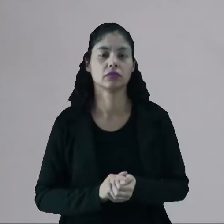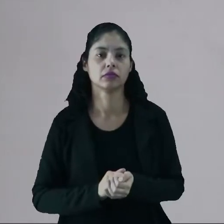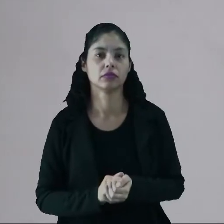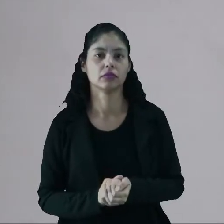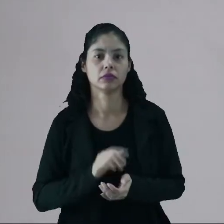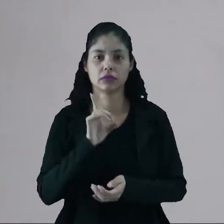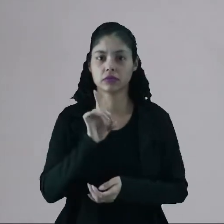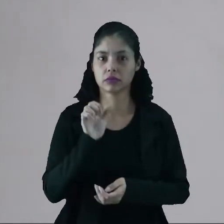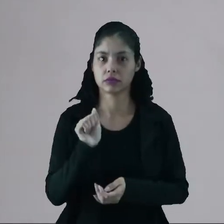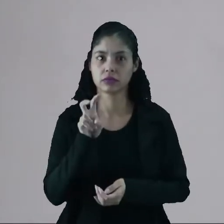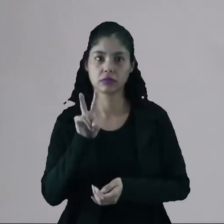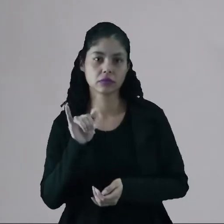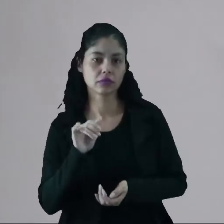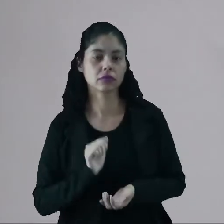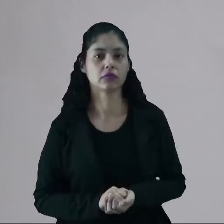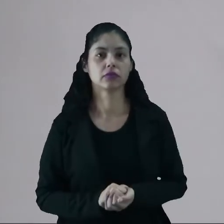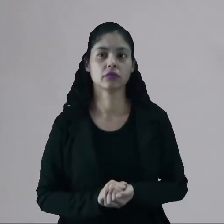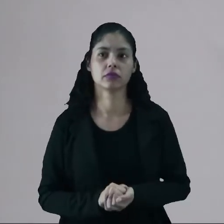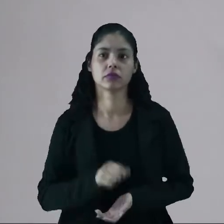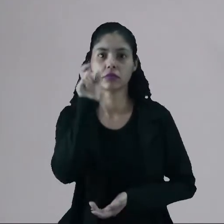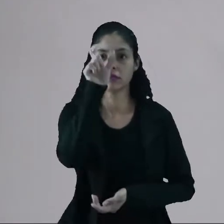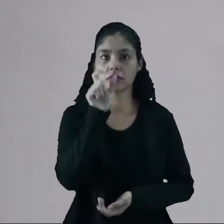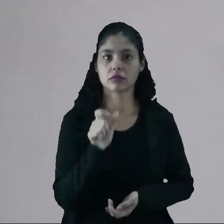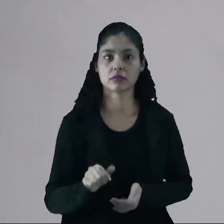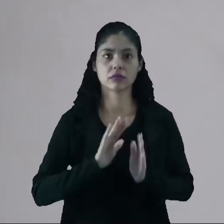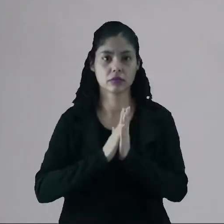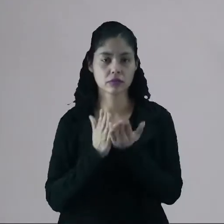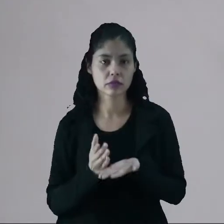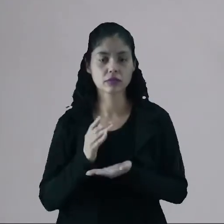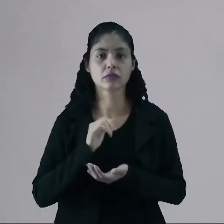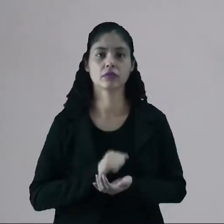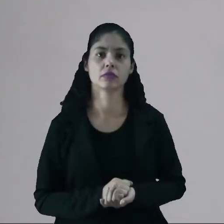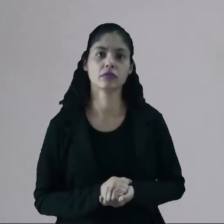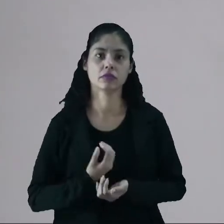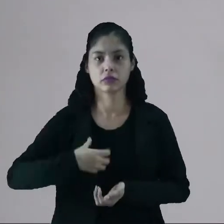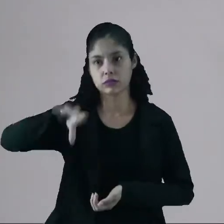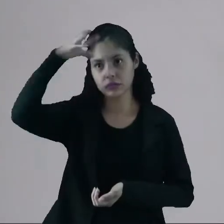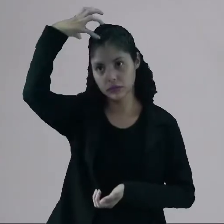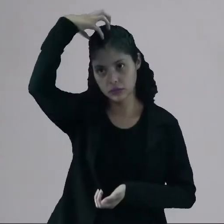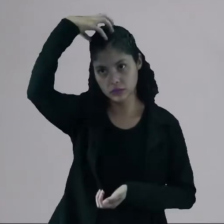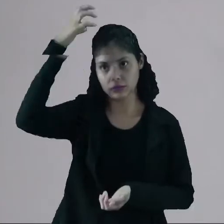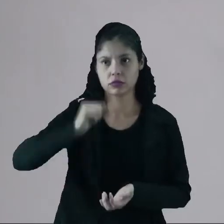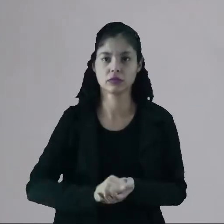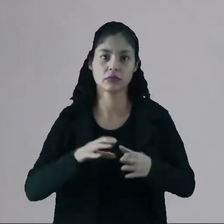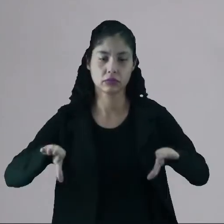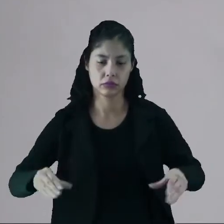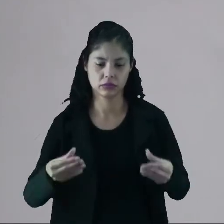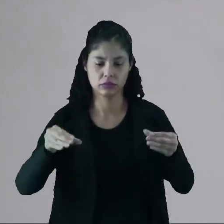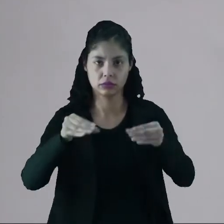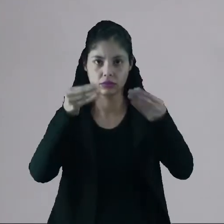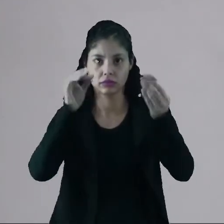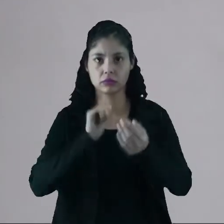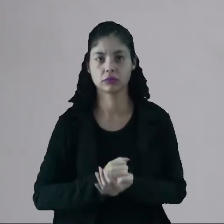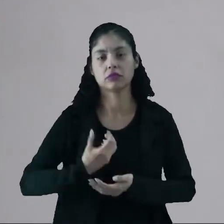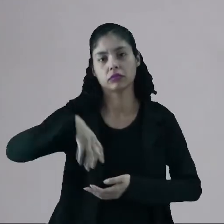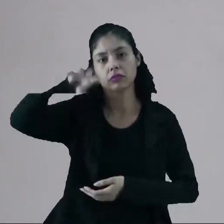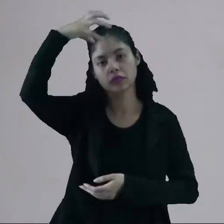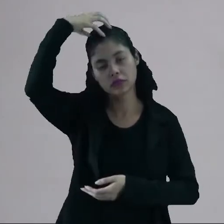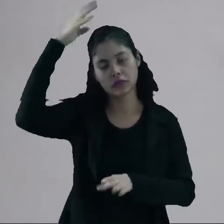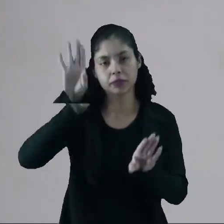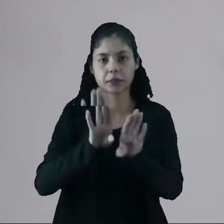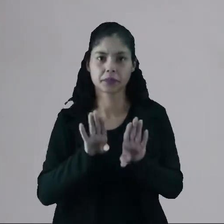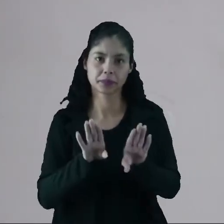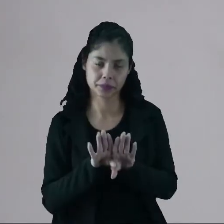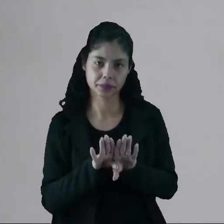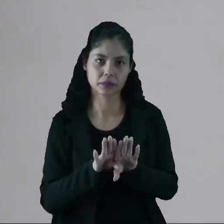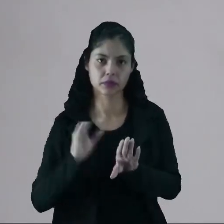Davi de Michelangelo. Davi, gente, é um personagem bíblico, é o rei Davi. E nessa escultura, o rei Davi, ele